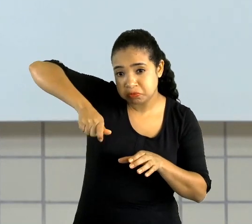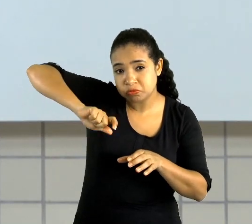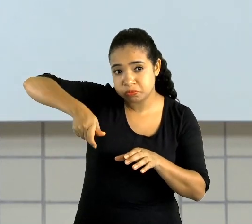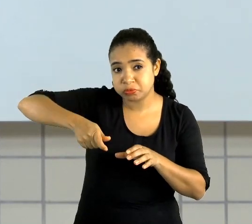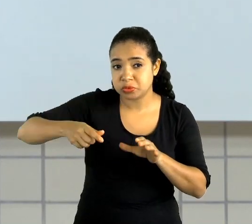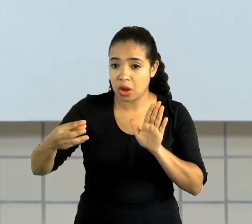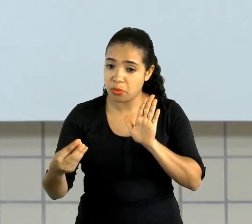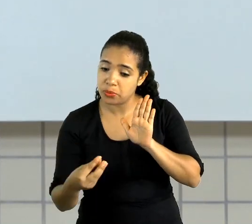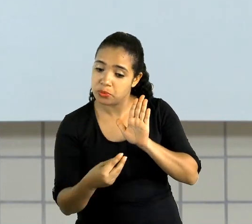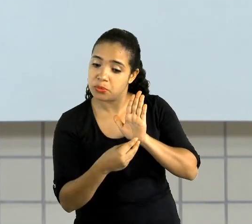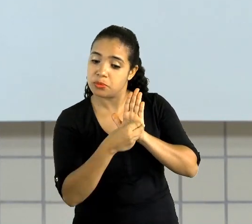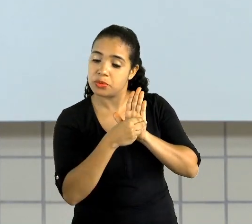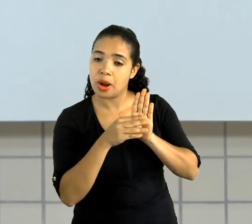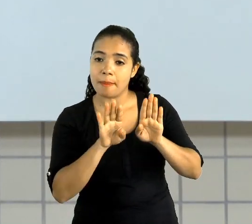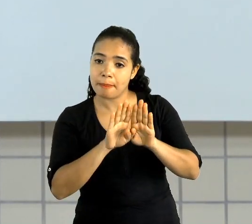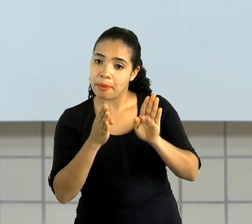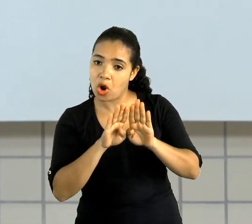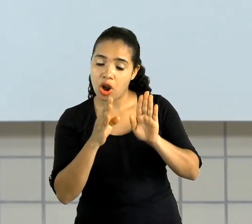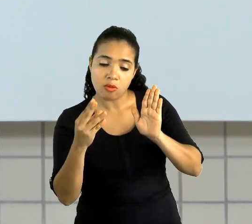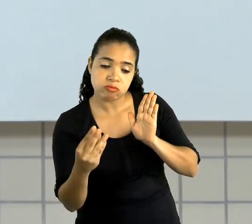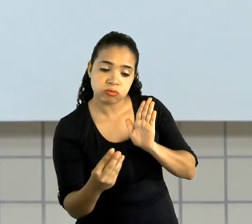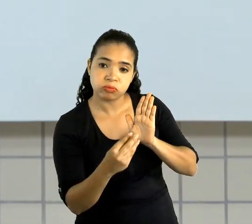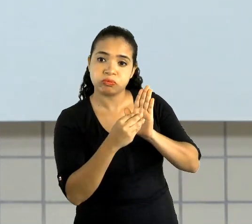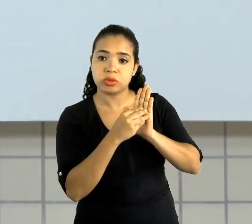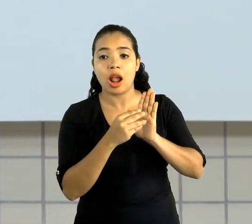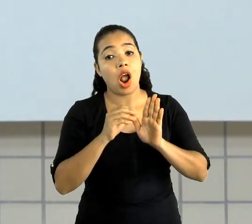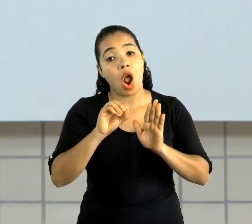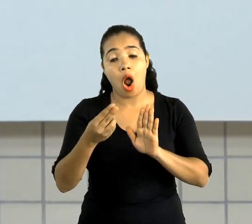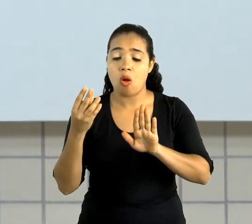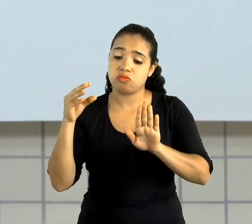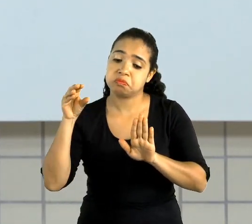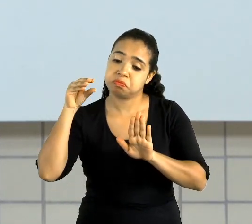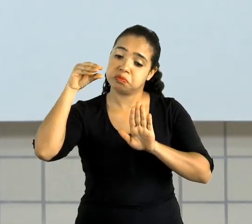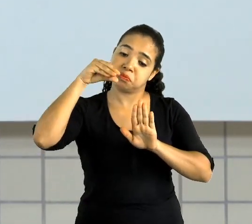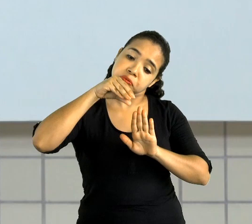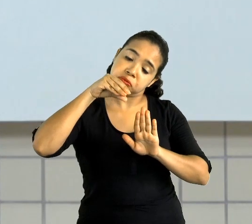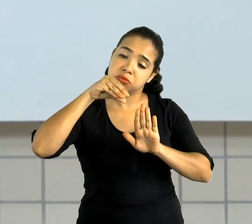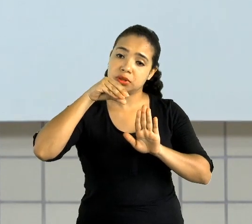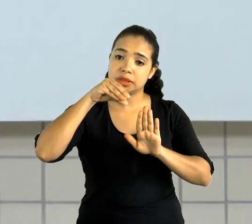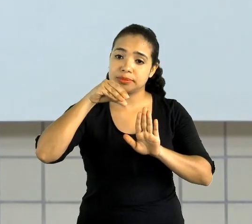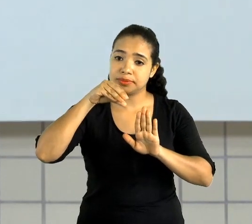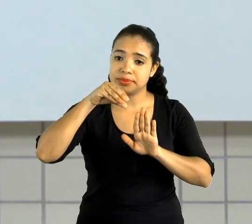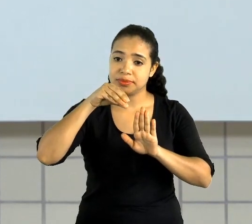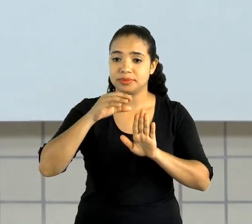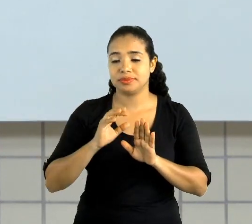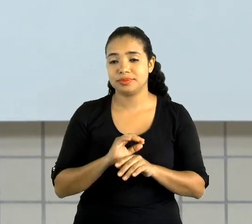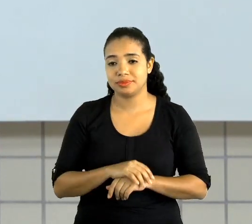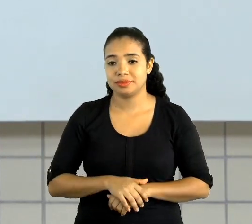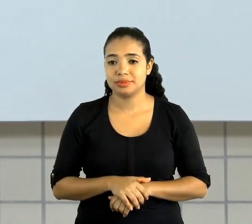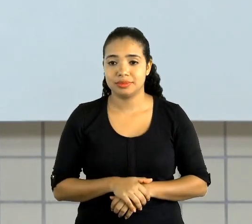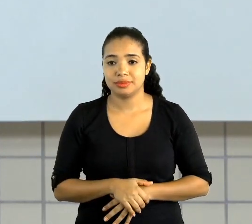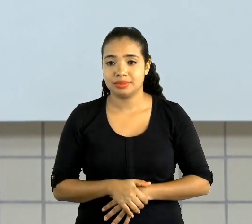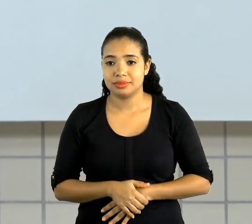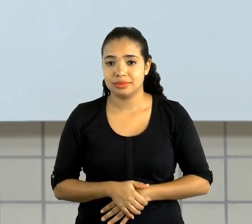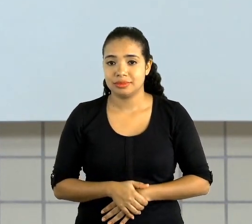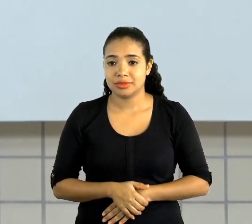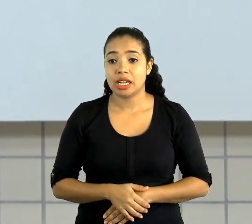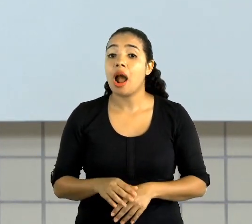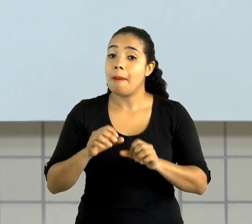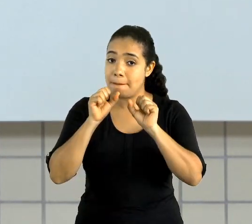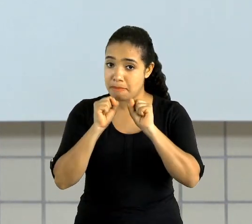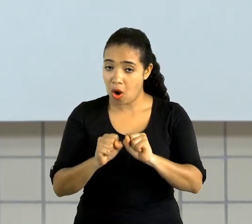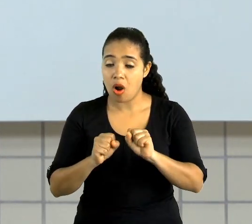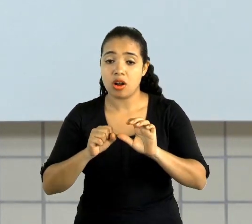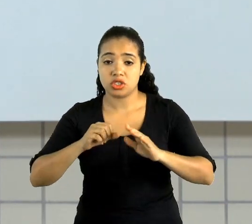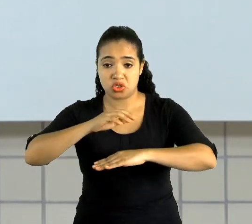Naquela casinha ali, eu coloquei como chaminé. Mas eu posso colocar a tampinha também como janela.